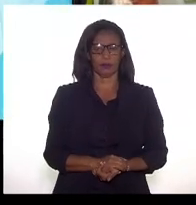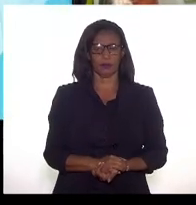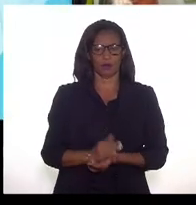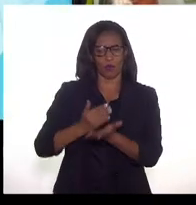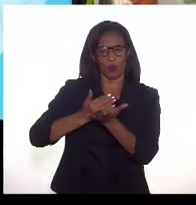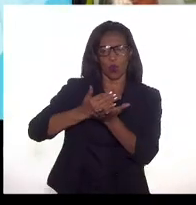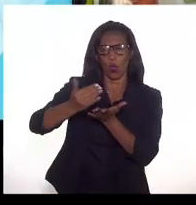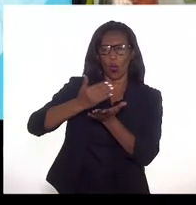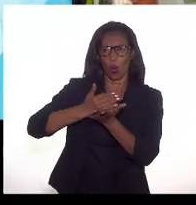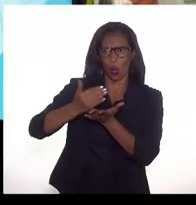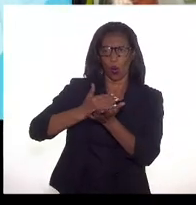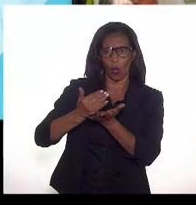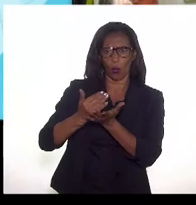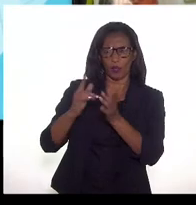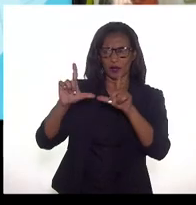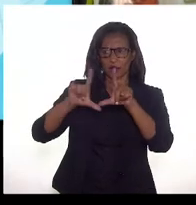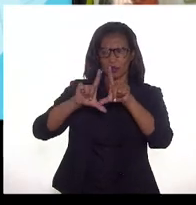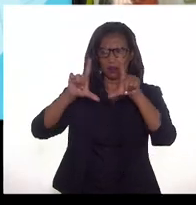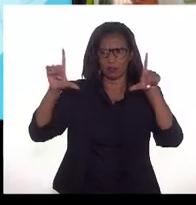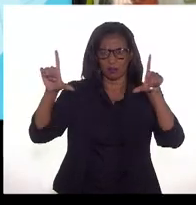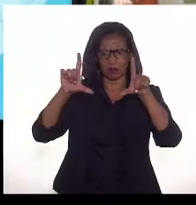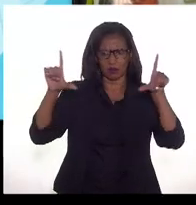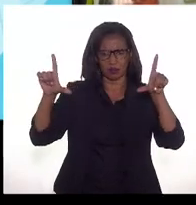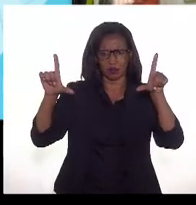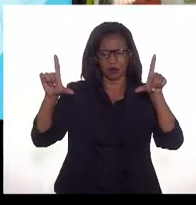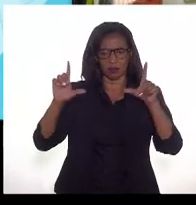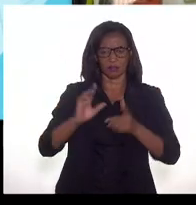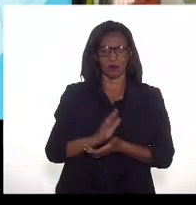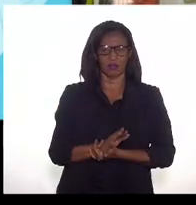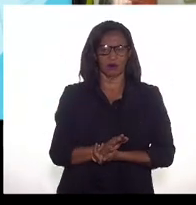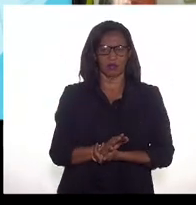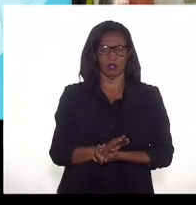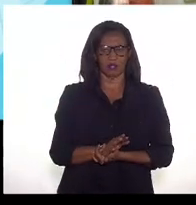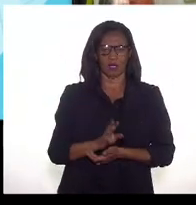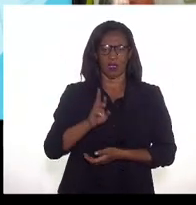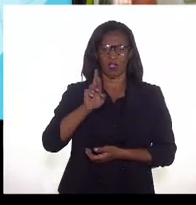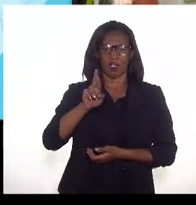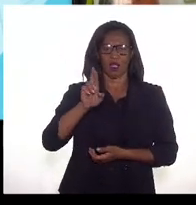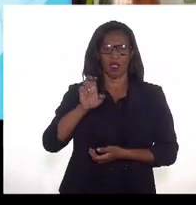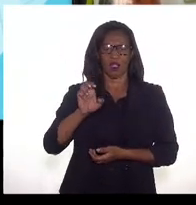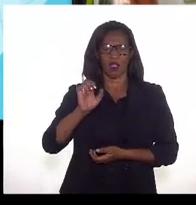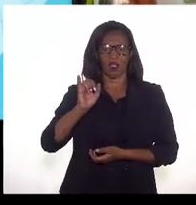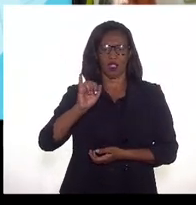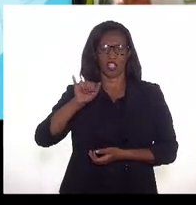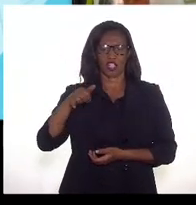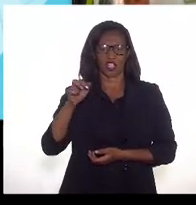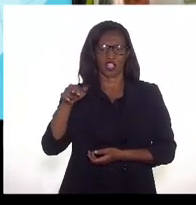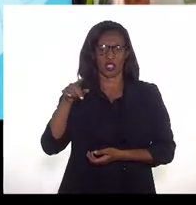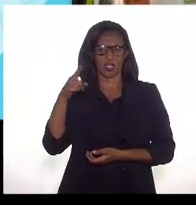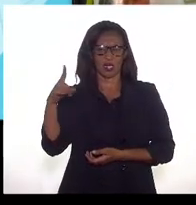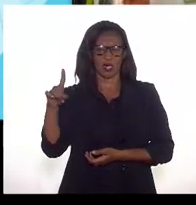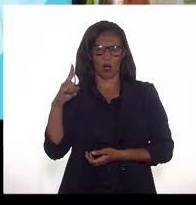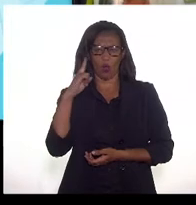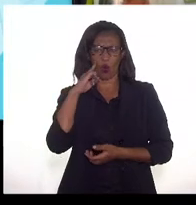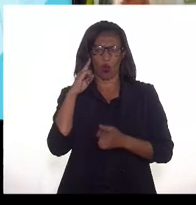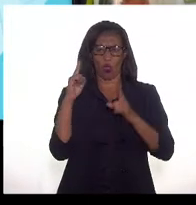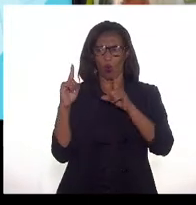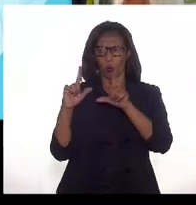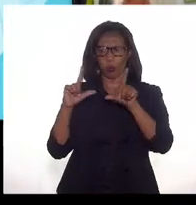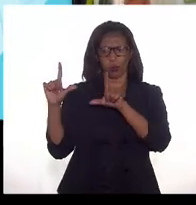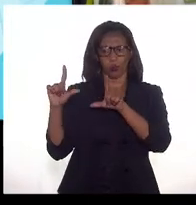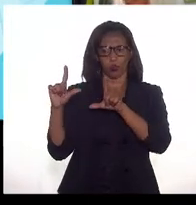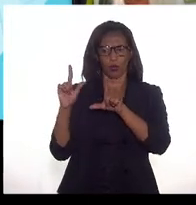Começando aqui pelo tema da reinjeção, eu peço que vocês olhem esse gráfico aí à esquerda do